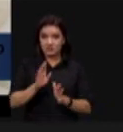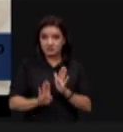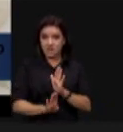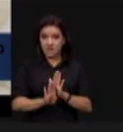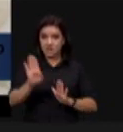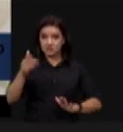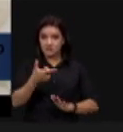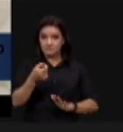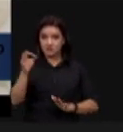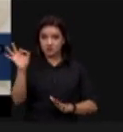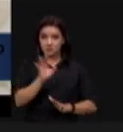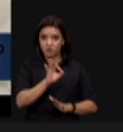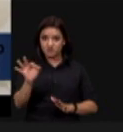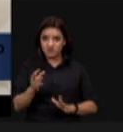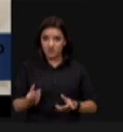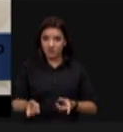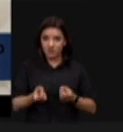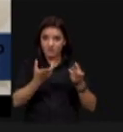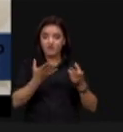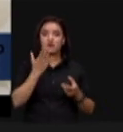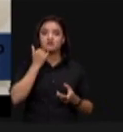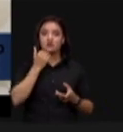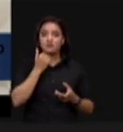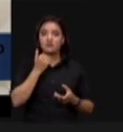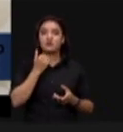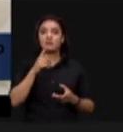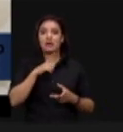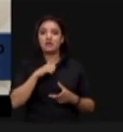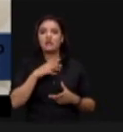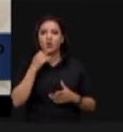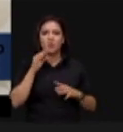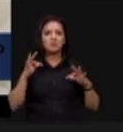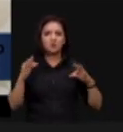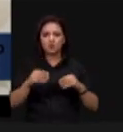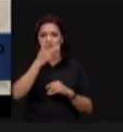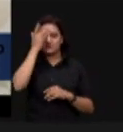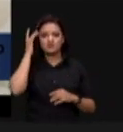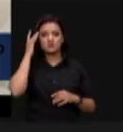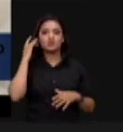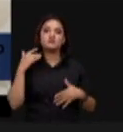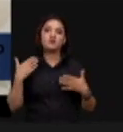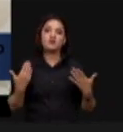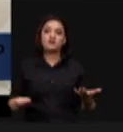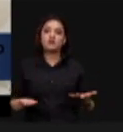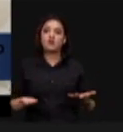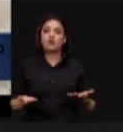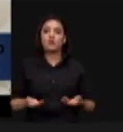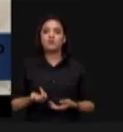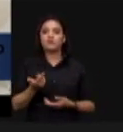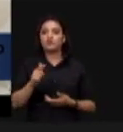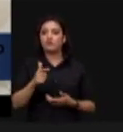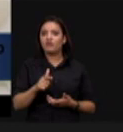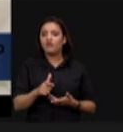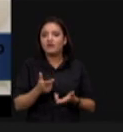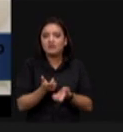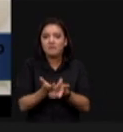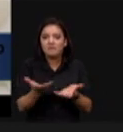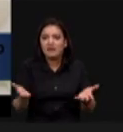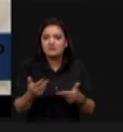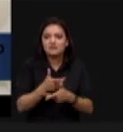20% para que haja segurança alimentar para todo mundo. E, portanto, haja paz, porque não haverá paz ou não haverá fome.